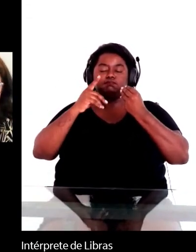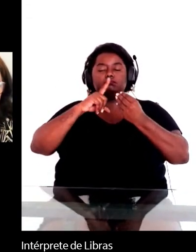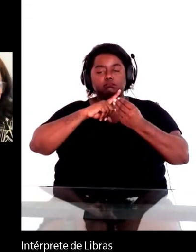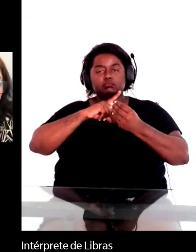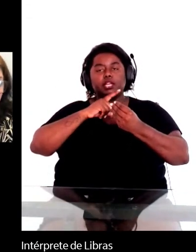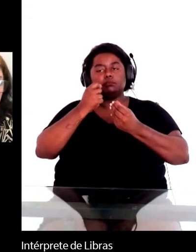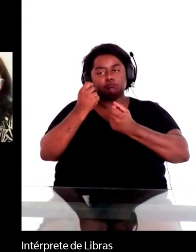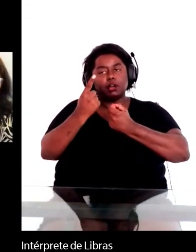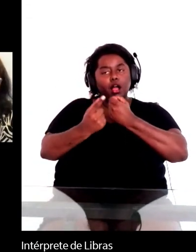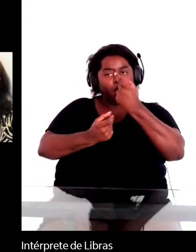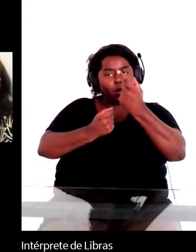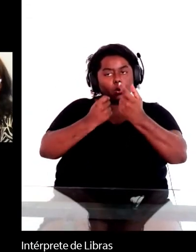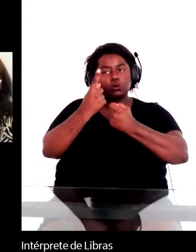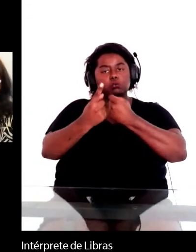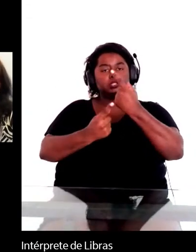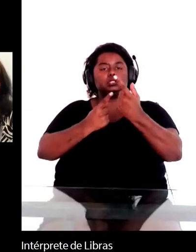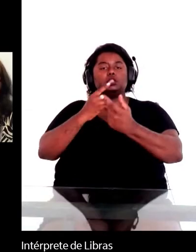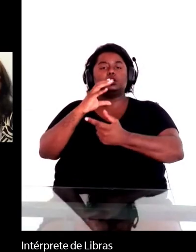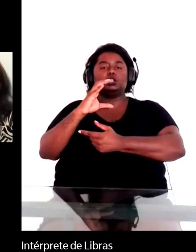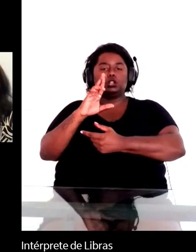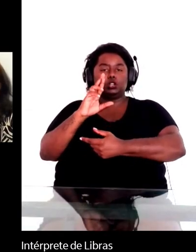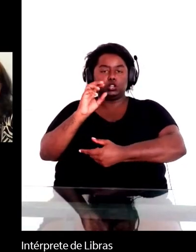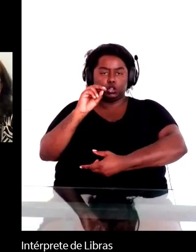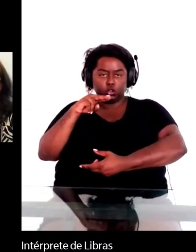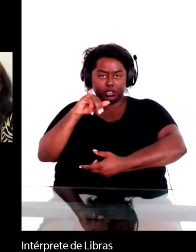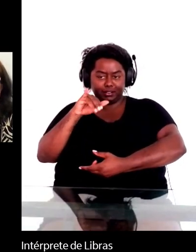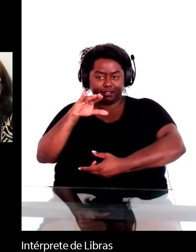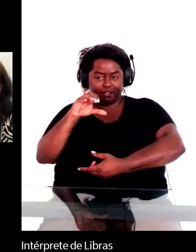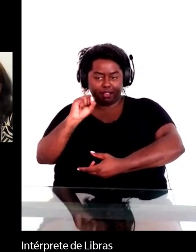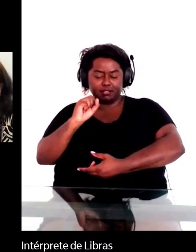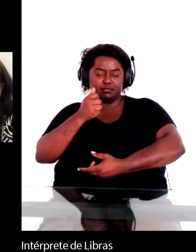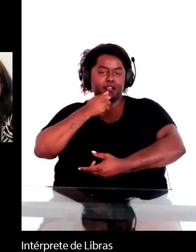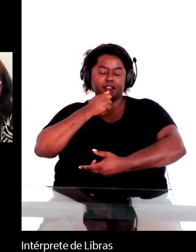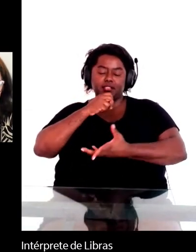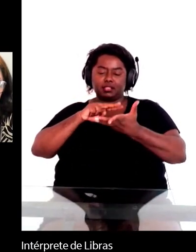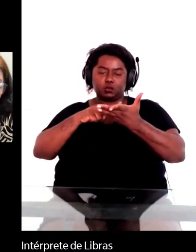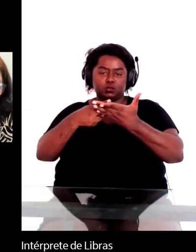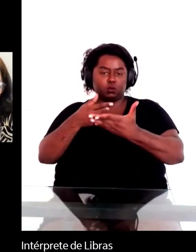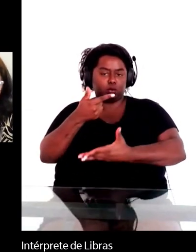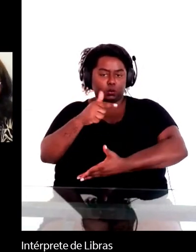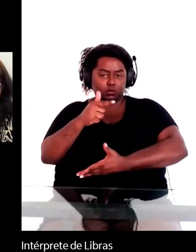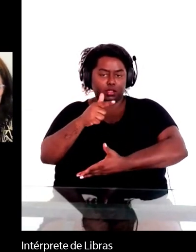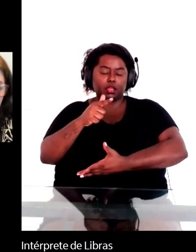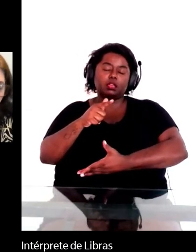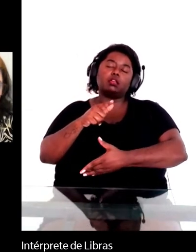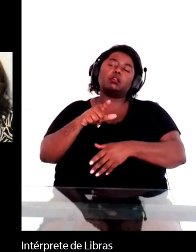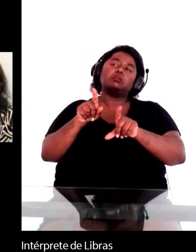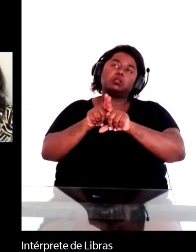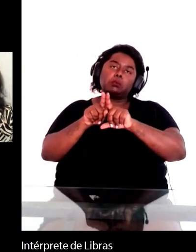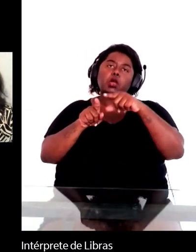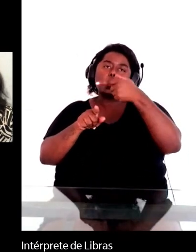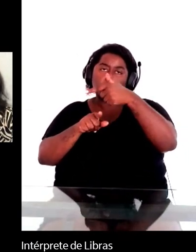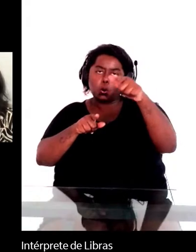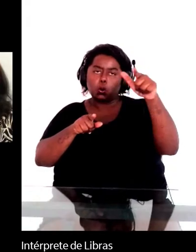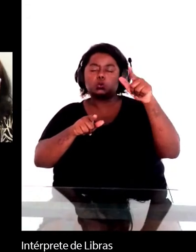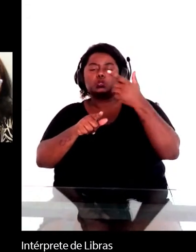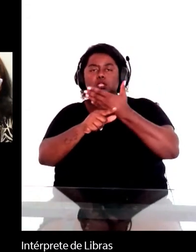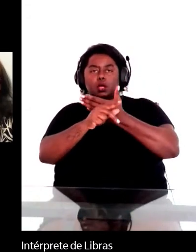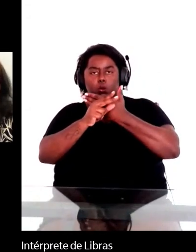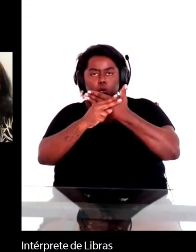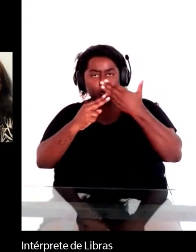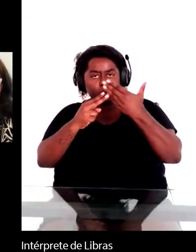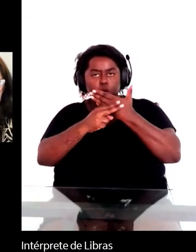suas crônicas não são traduzidas, mas também de outros autores, sobretudo esses novos autores